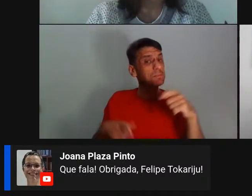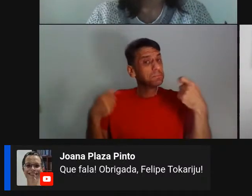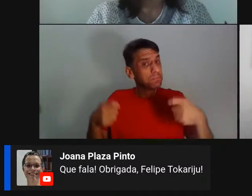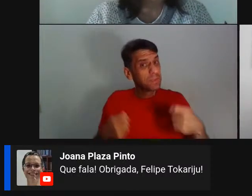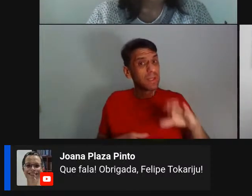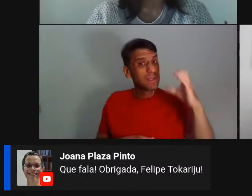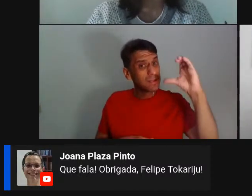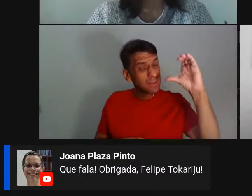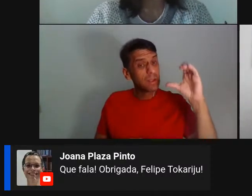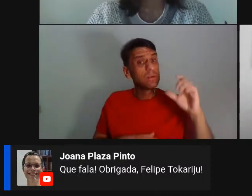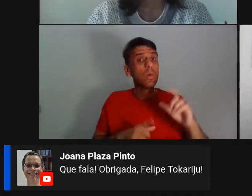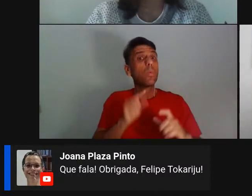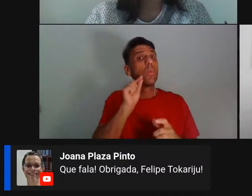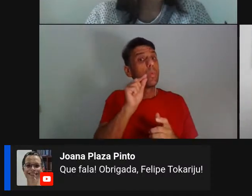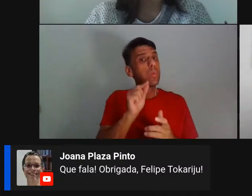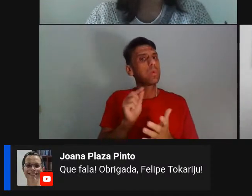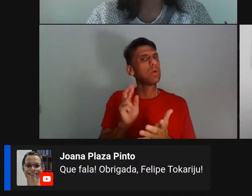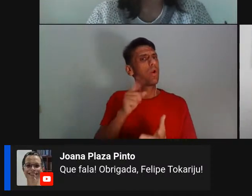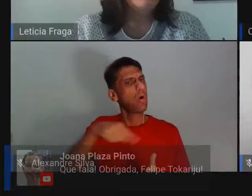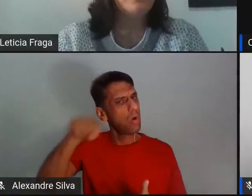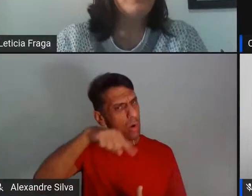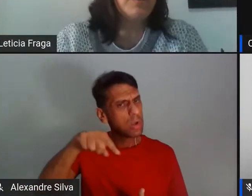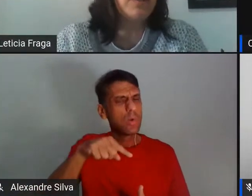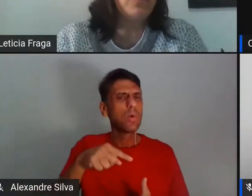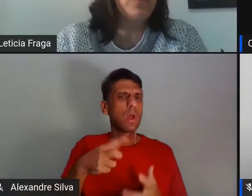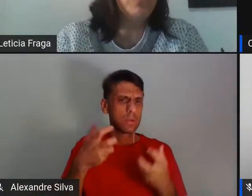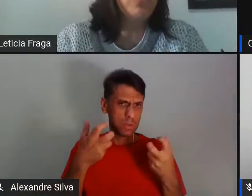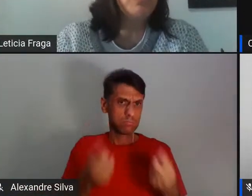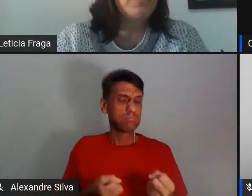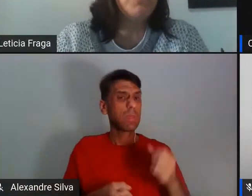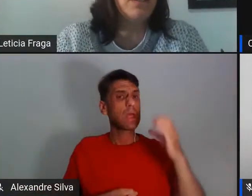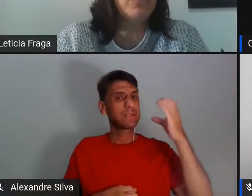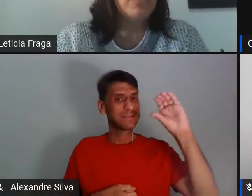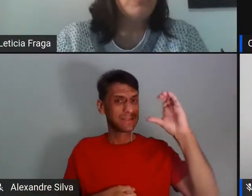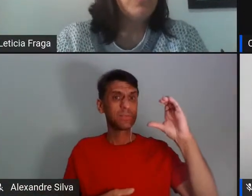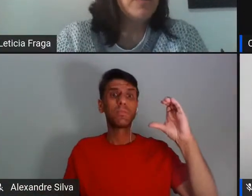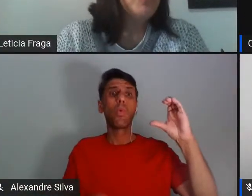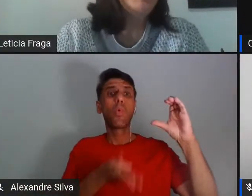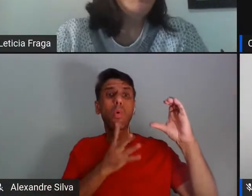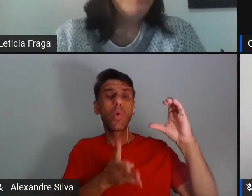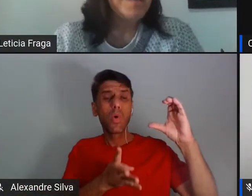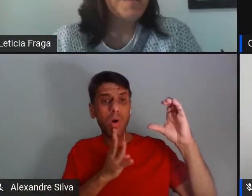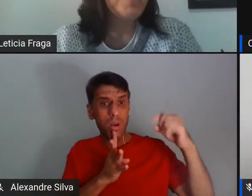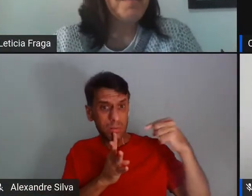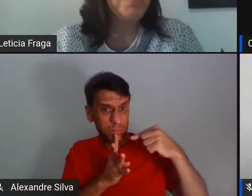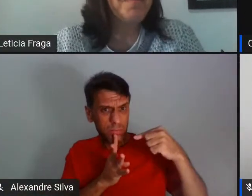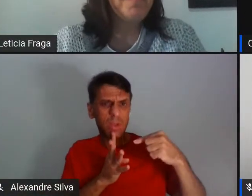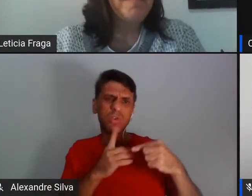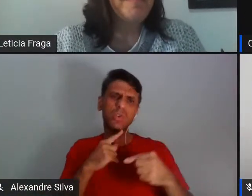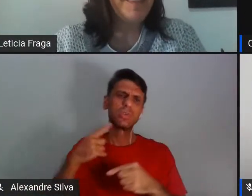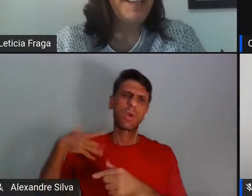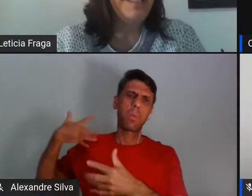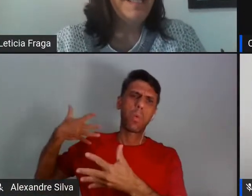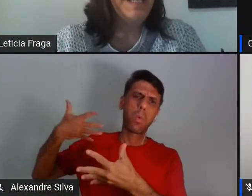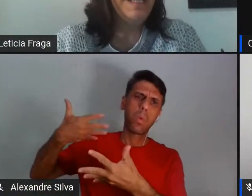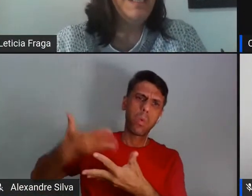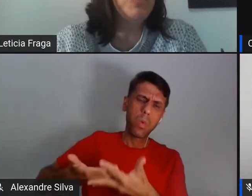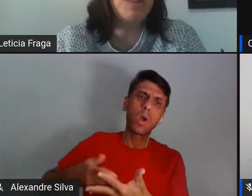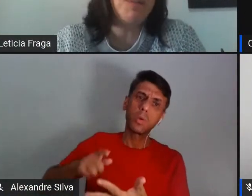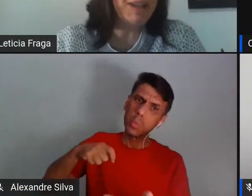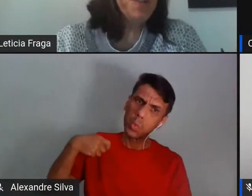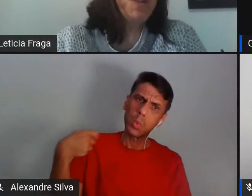requerer o lugar de ciência, o que nós, os nossos conhecimentos são ciências, né,